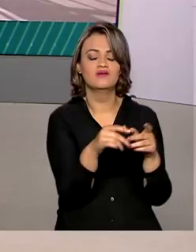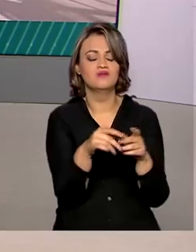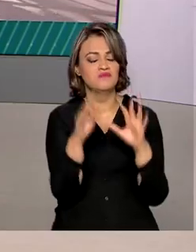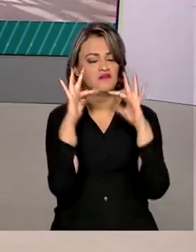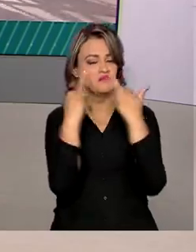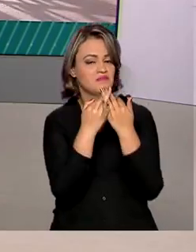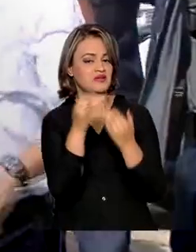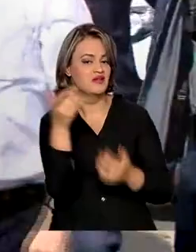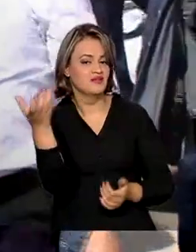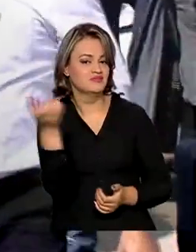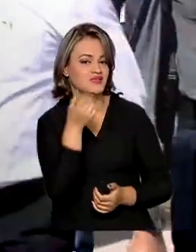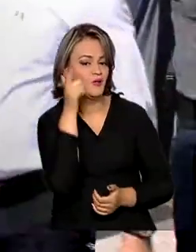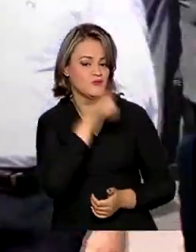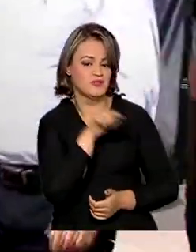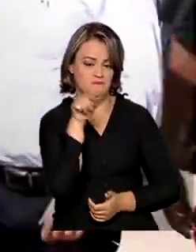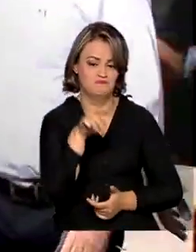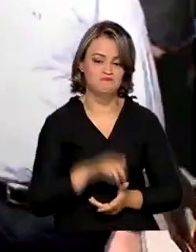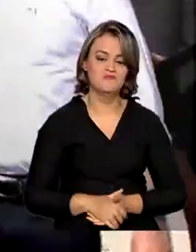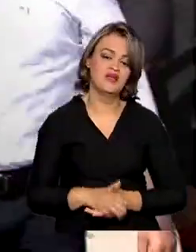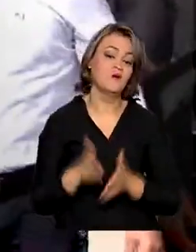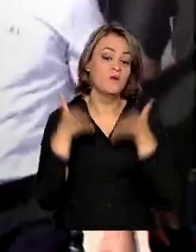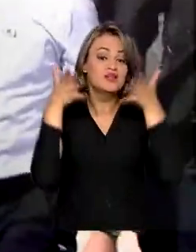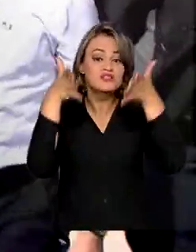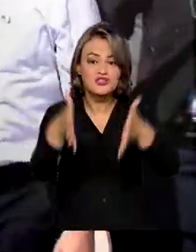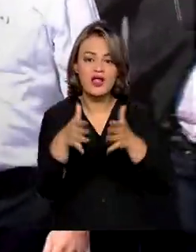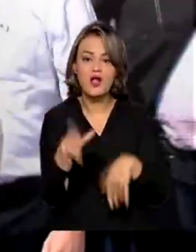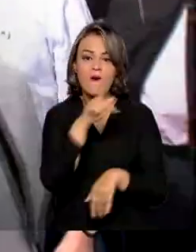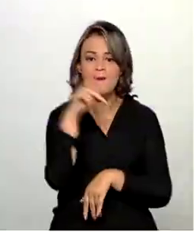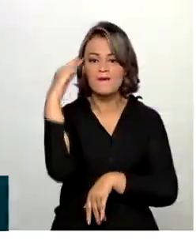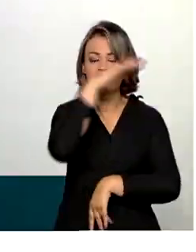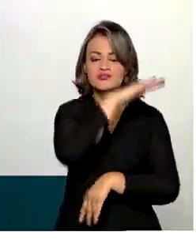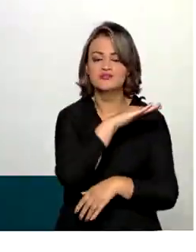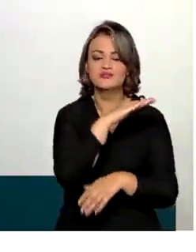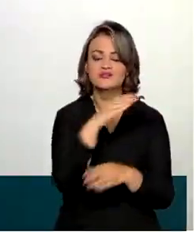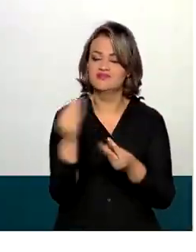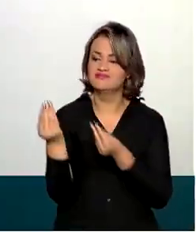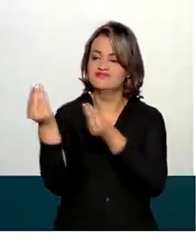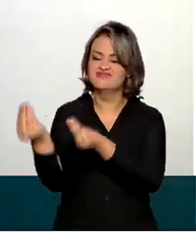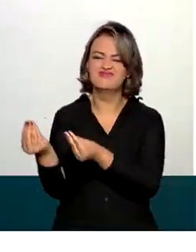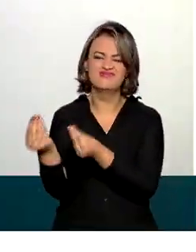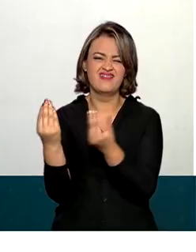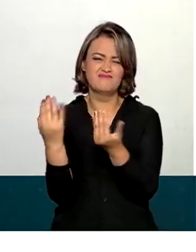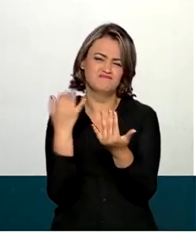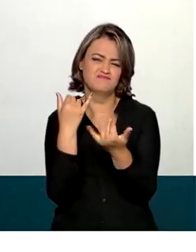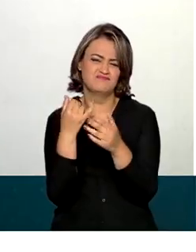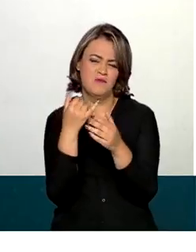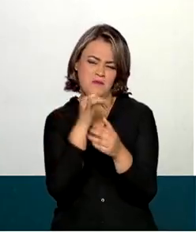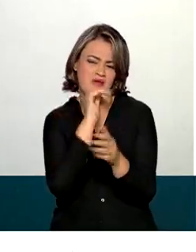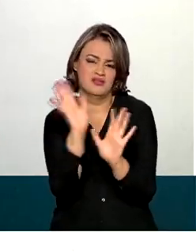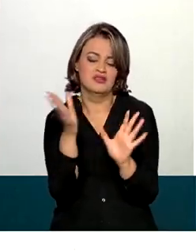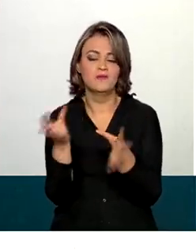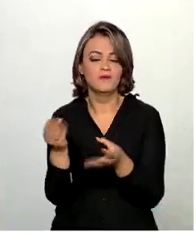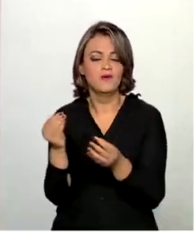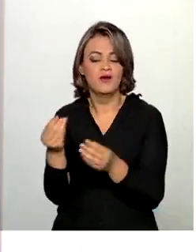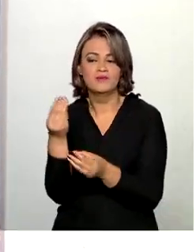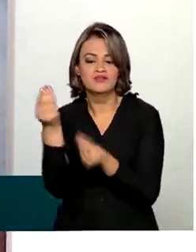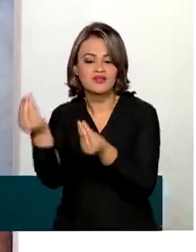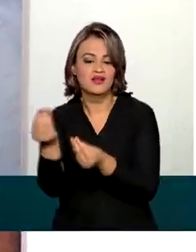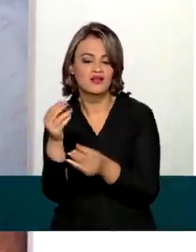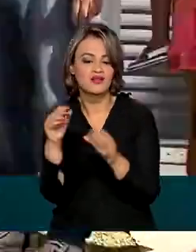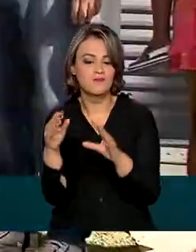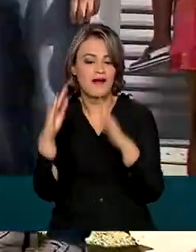beneficiadas. Logo na chegada, o presidente Jair Bolsonaro fez a entrega simbólica de uma das casas a uma família de